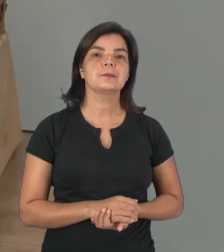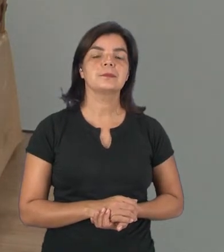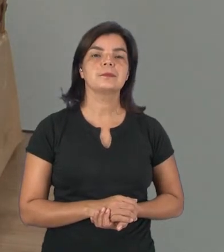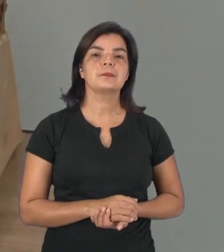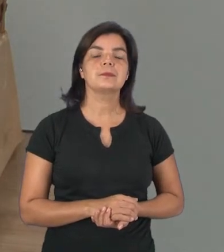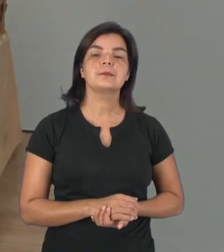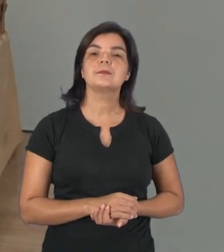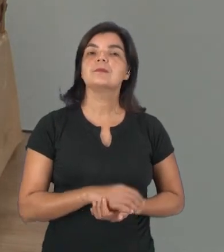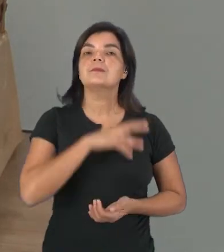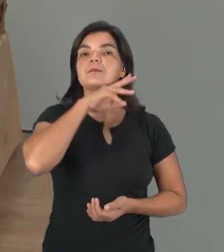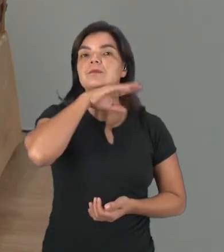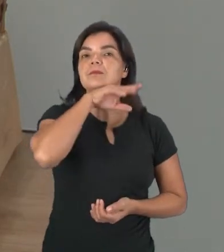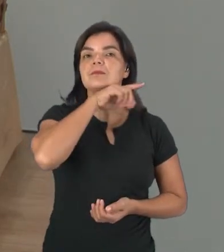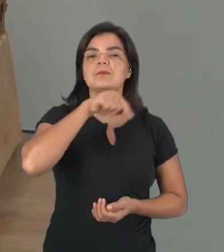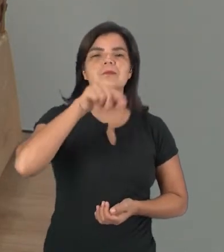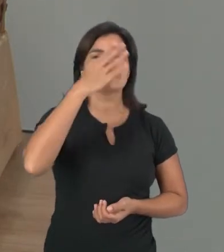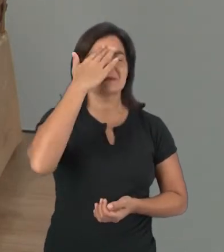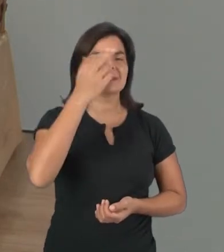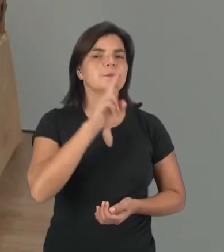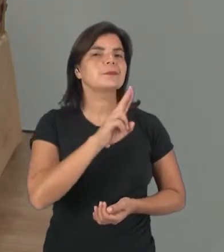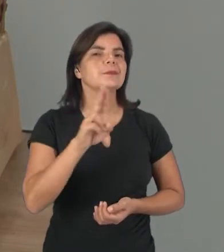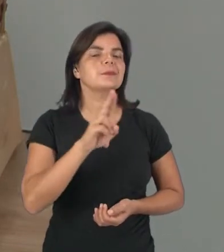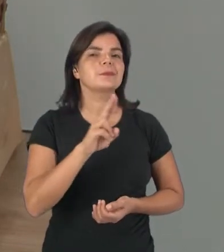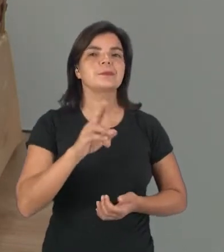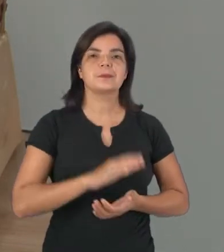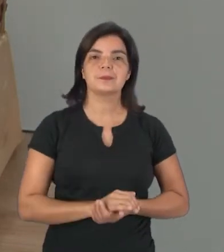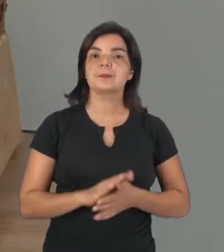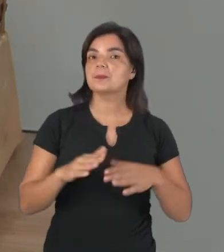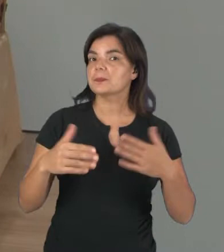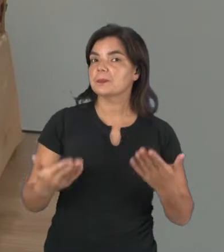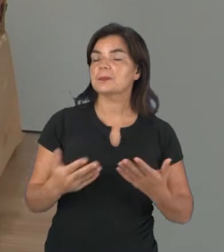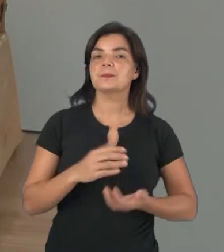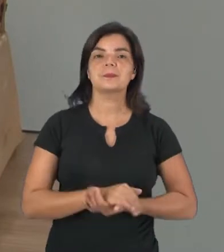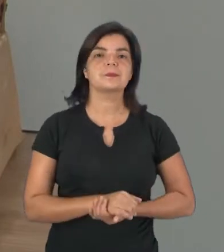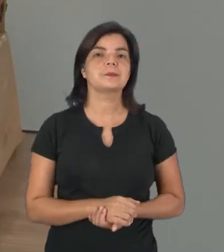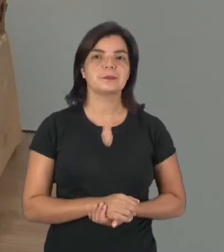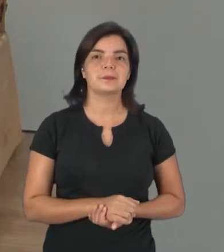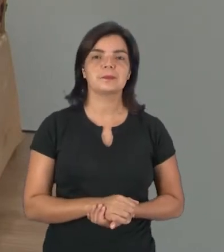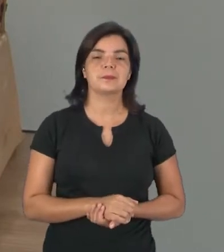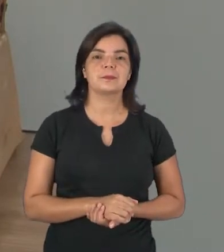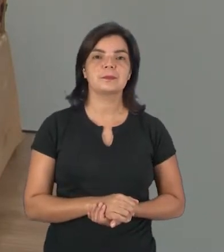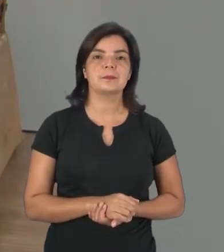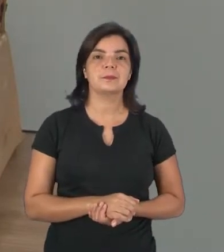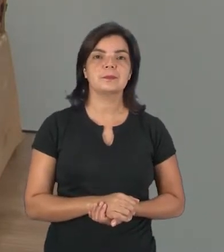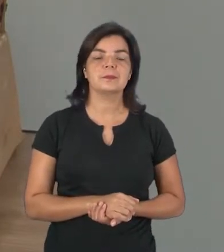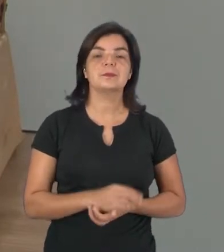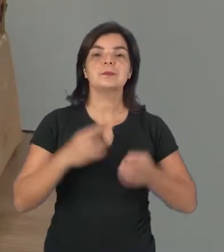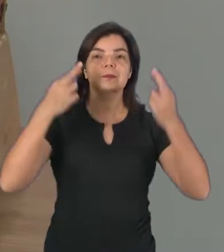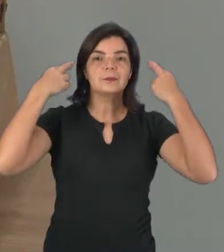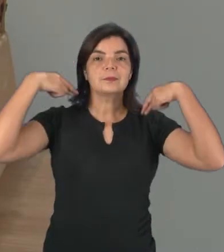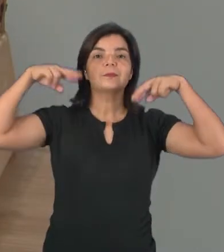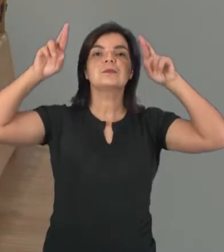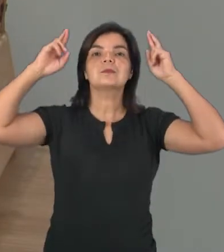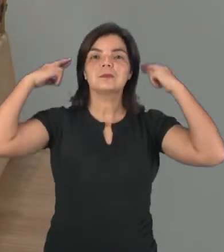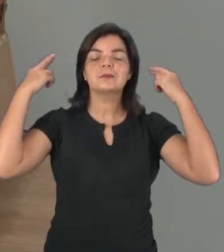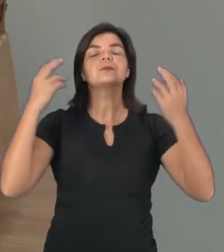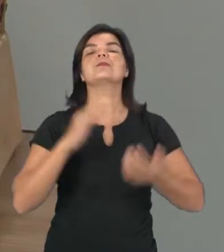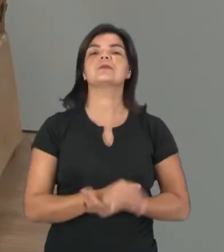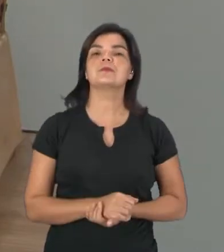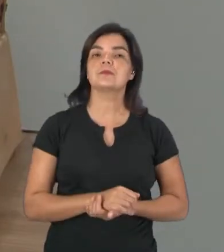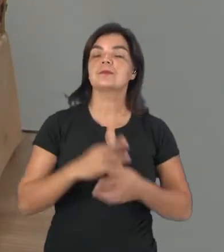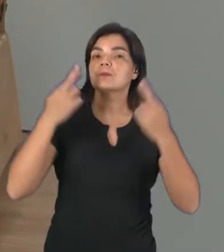E este animal, vocês sabem qual é o nome dele? Qual é este animal? É uma ovelha. Muito bem.